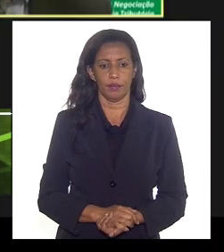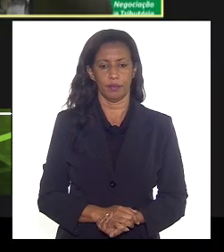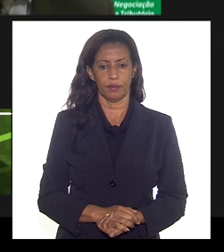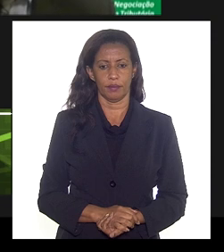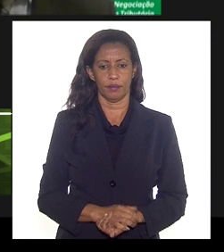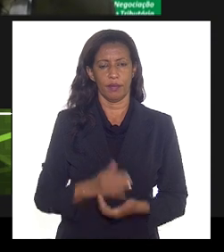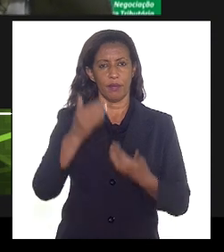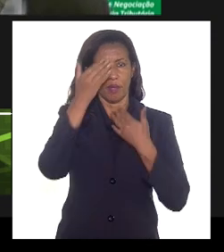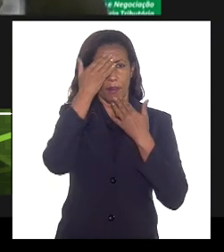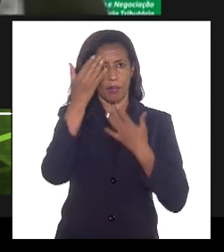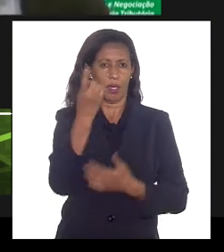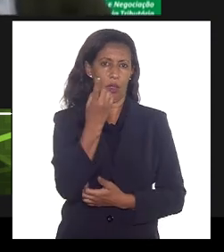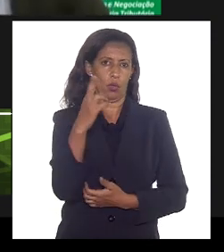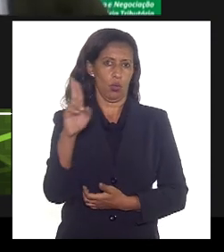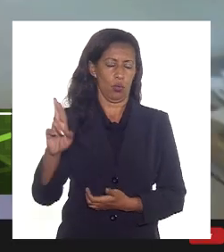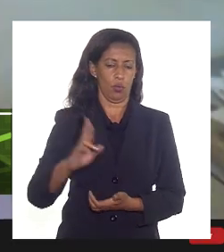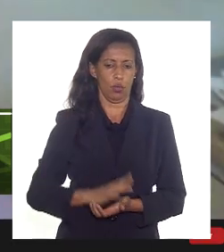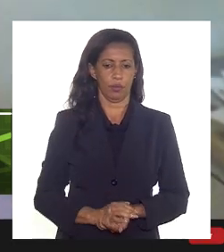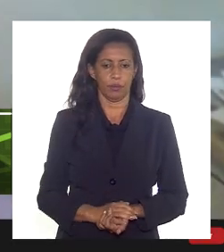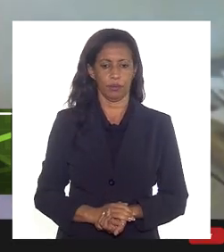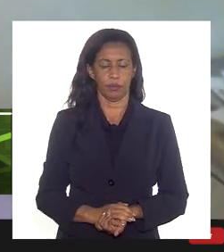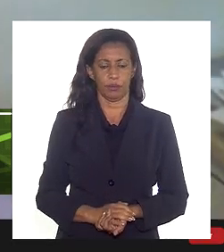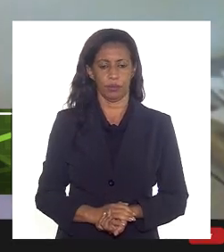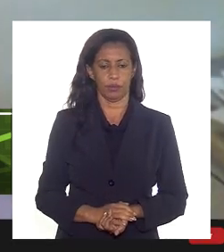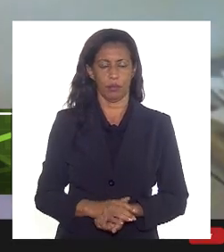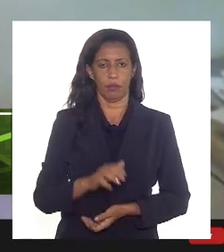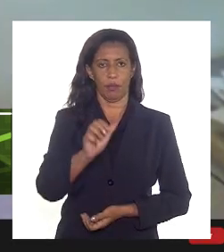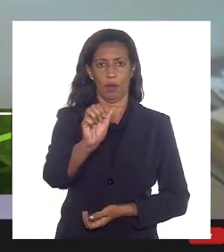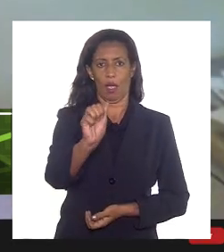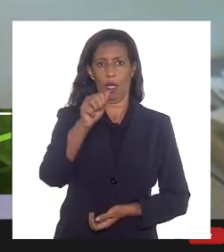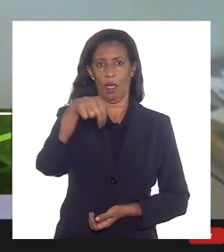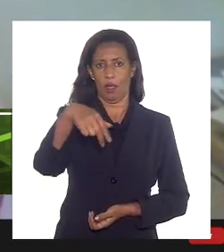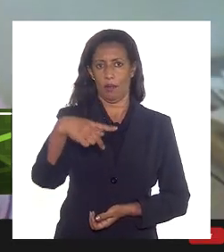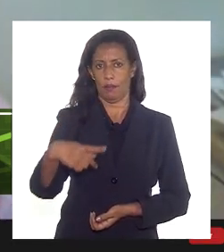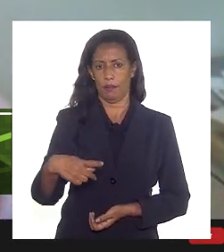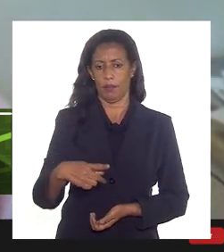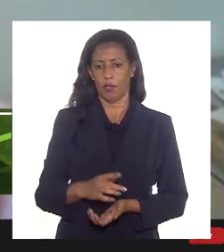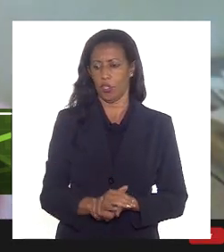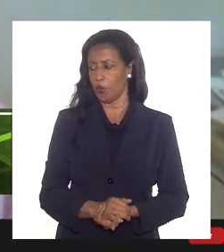Obrigado, doutor Gadelha. Eu queria chamar aqui a ANP que eu queria